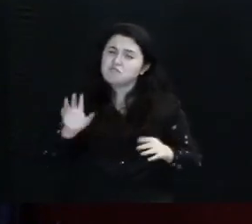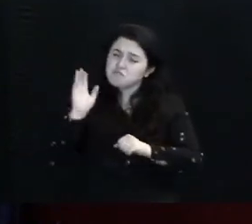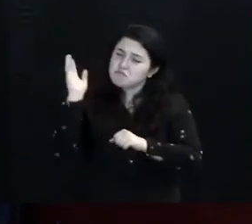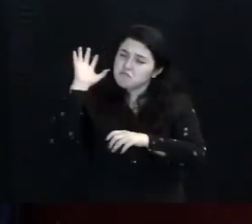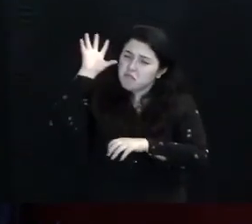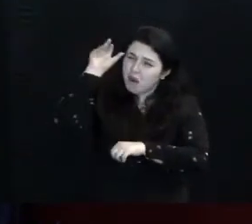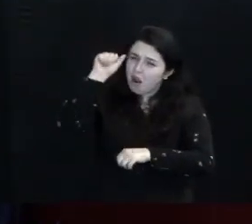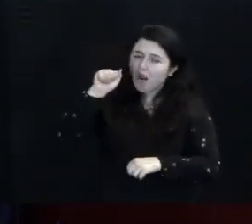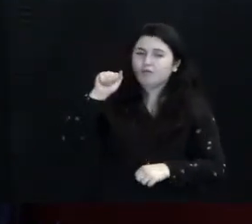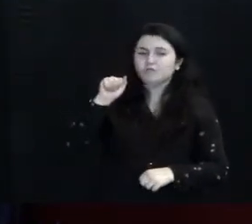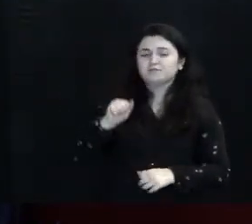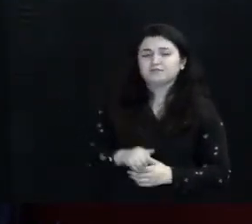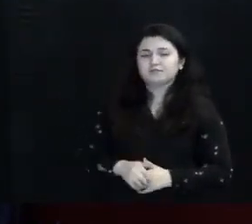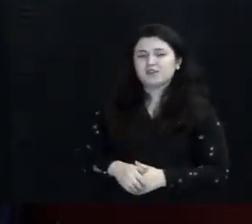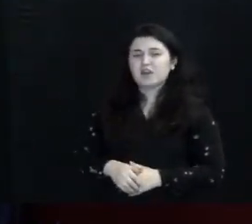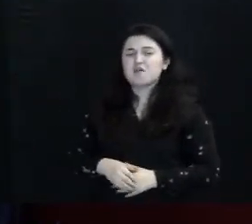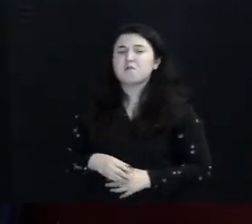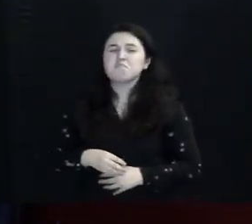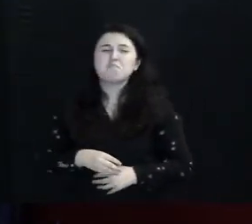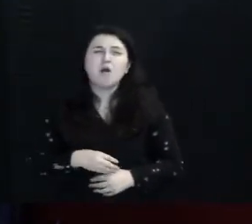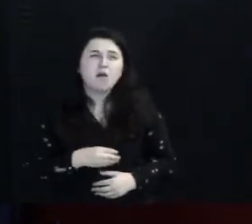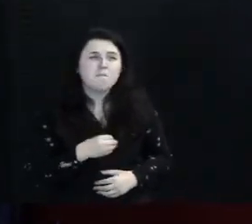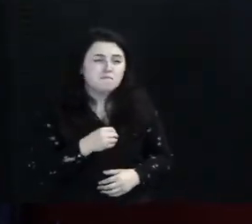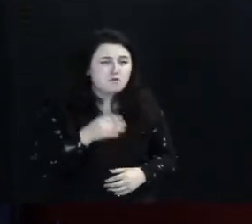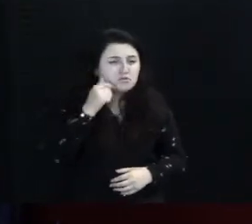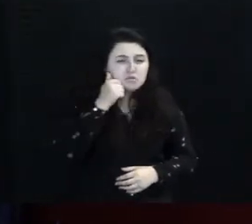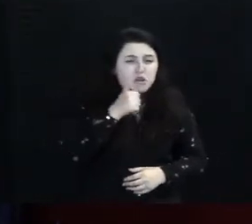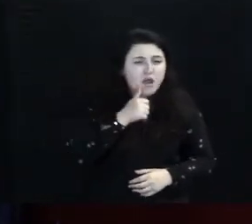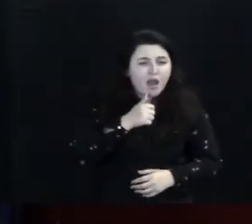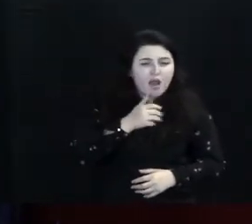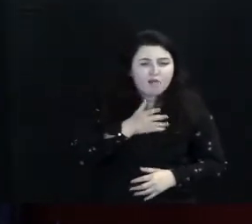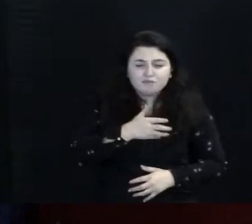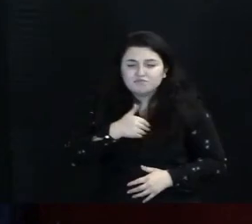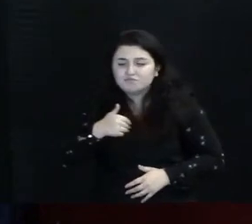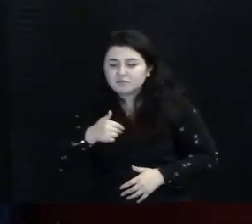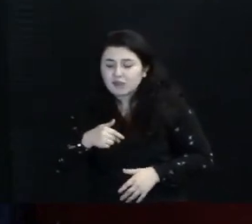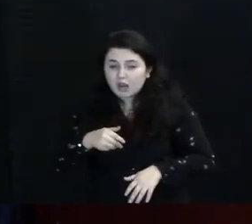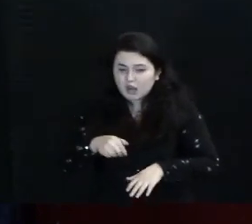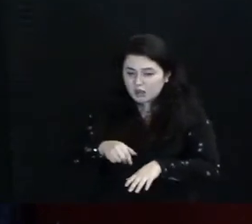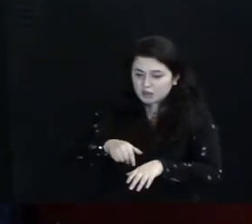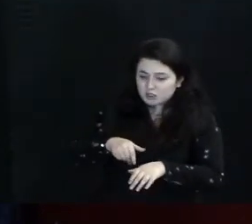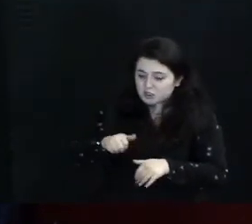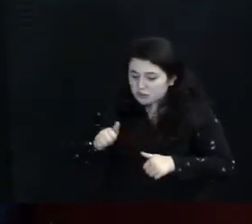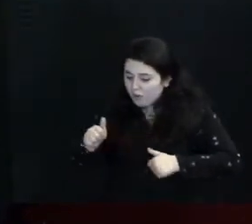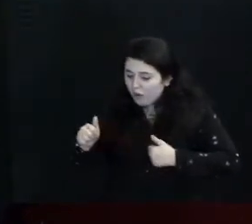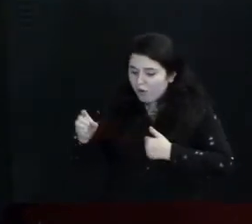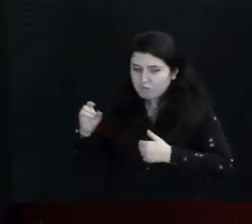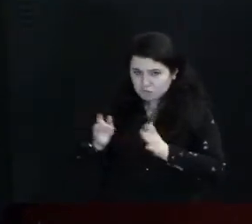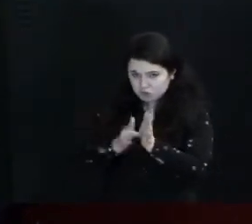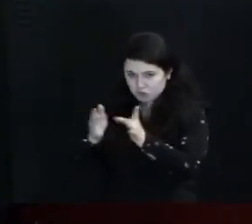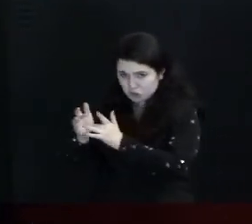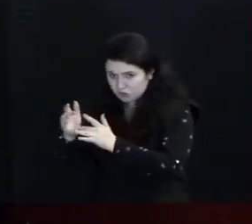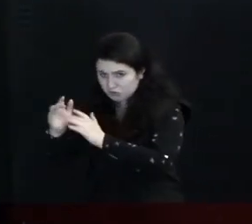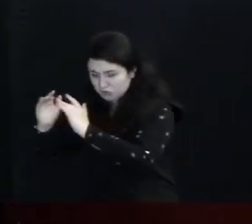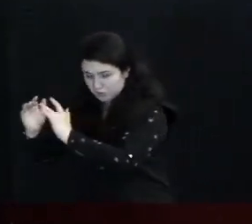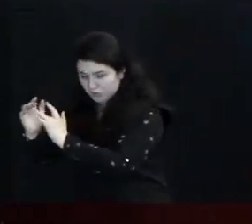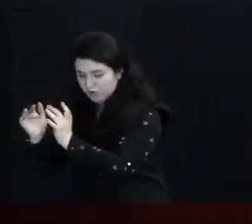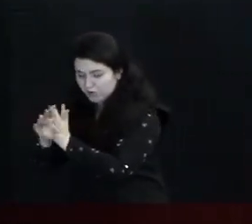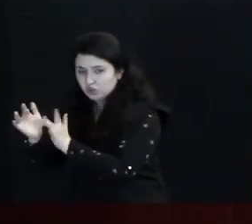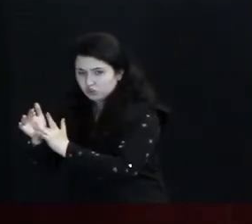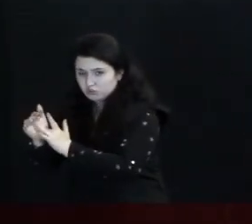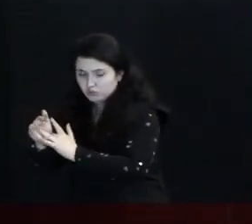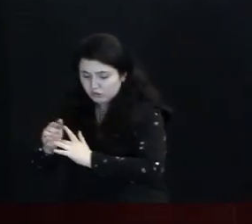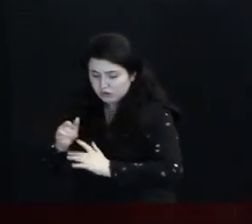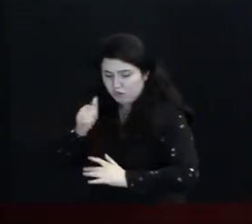muito especial Que muitos já conhecem Ela se aproximou de Jesus A mulher lá de Mateus 26